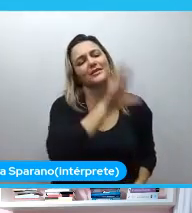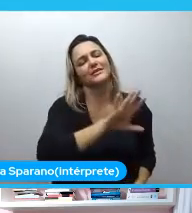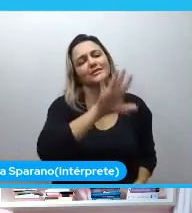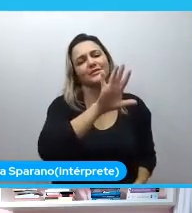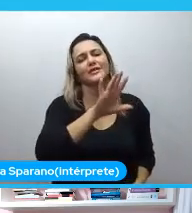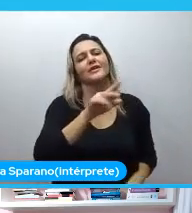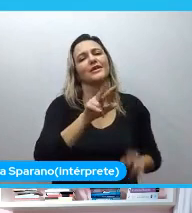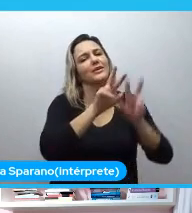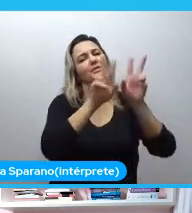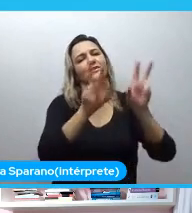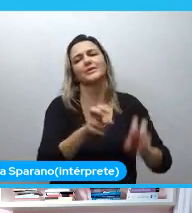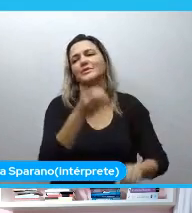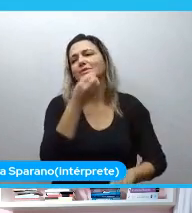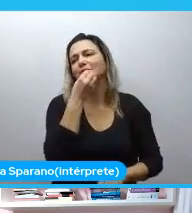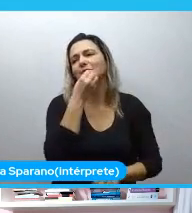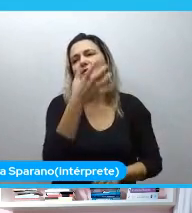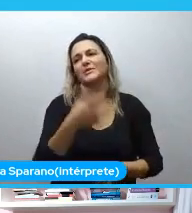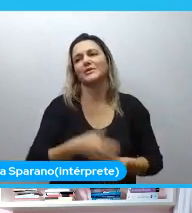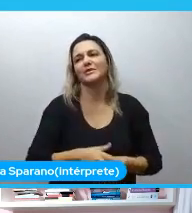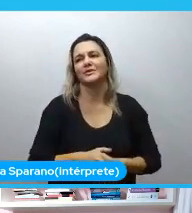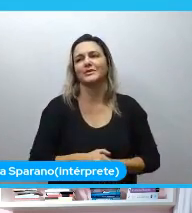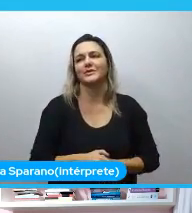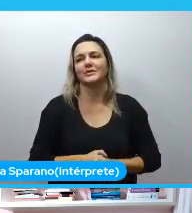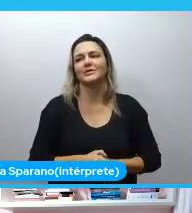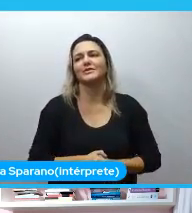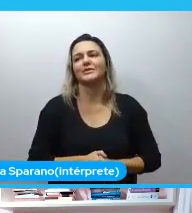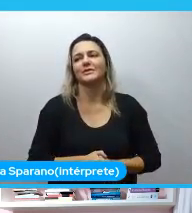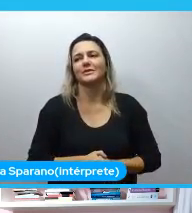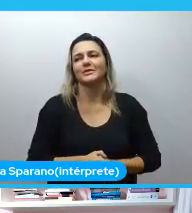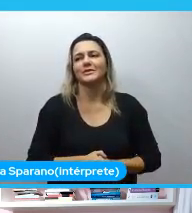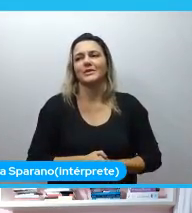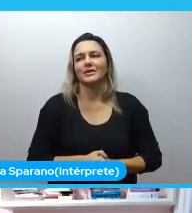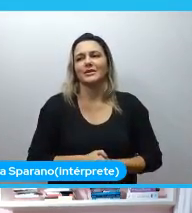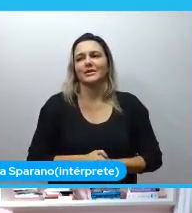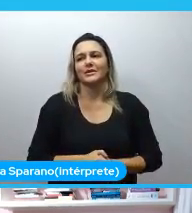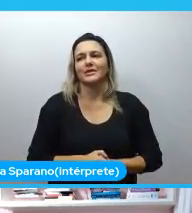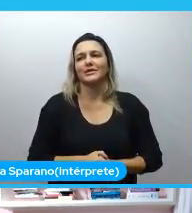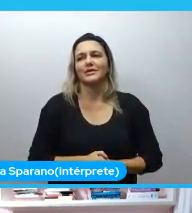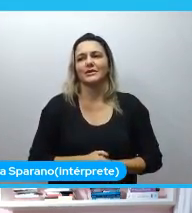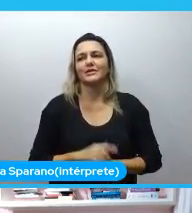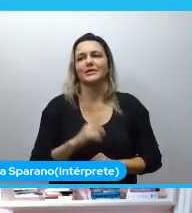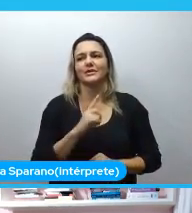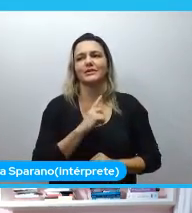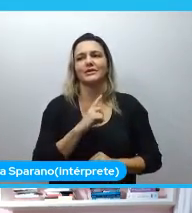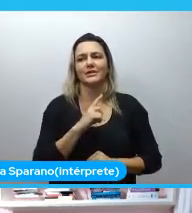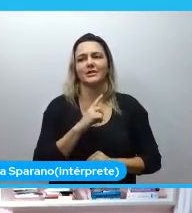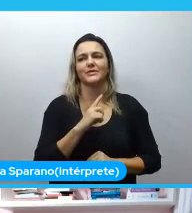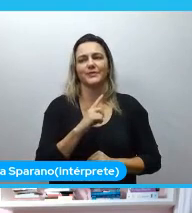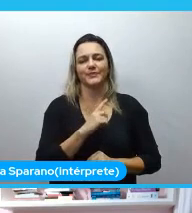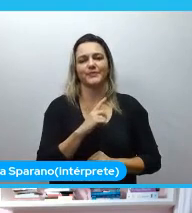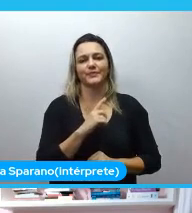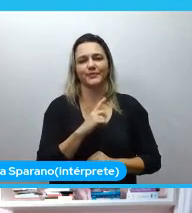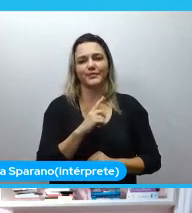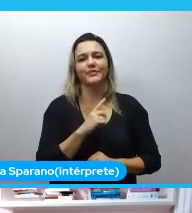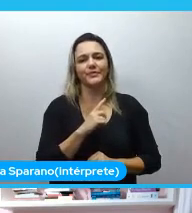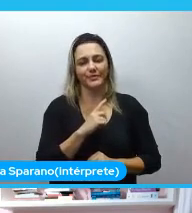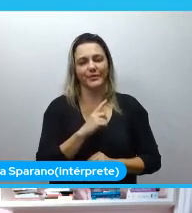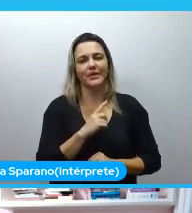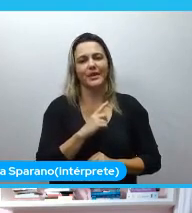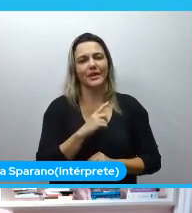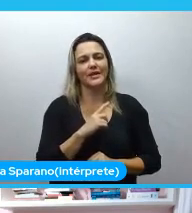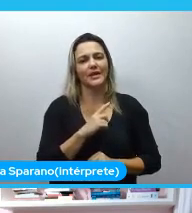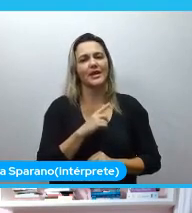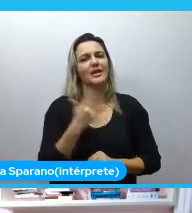muito bom. E eu acho que é basicamente isso, né? Eu sou viciada em literatura LGBT, QIA+,